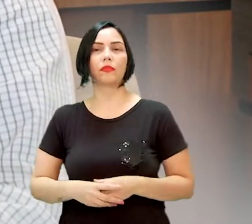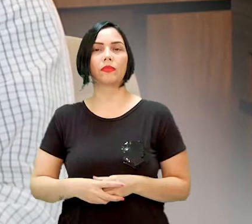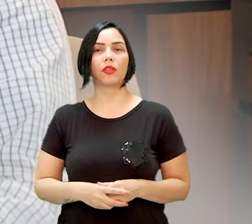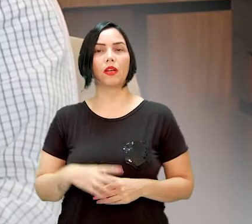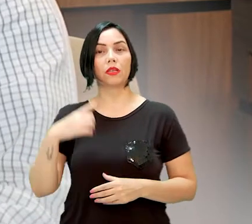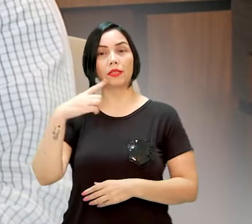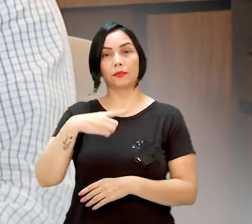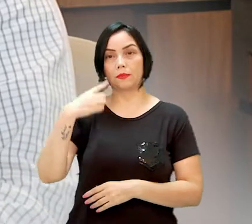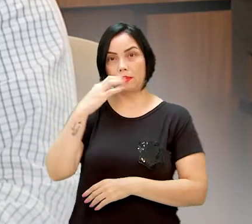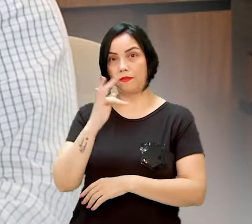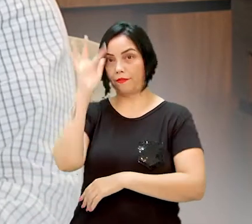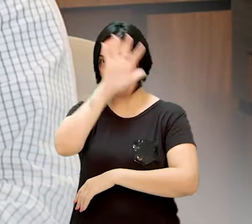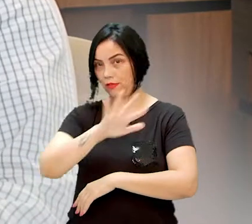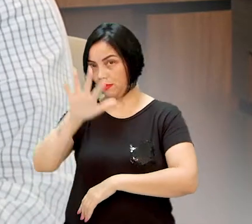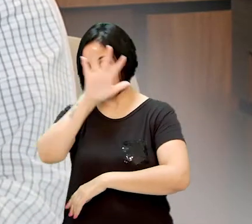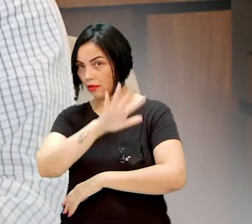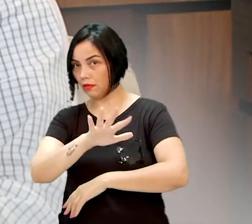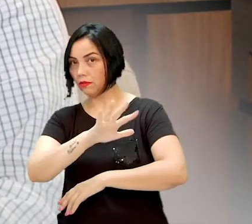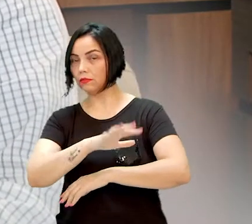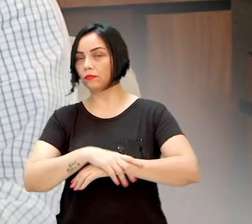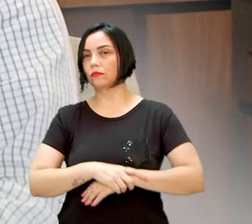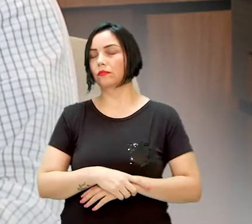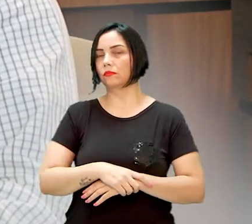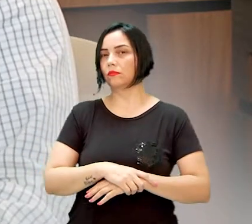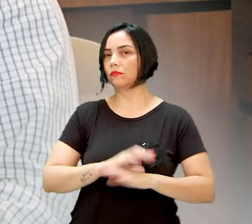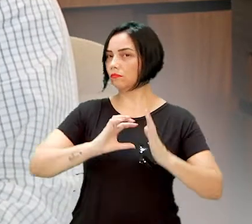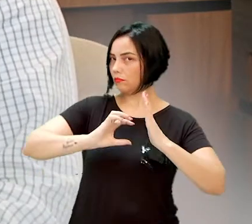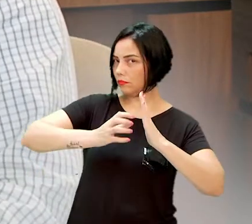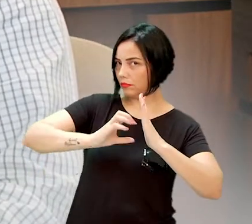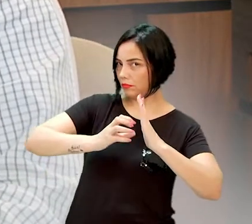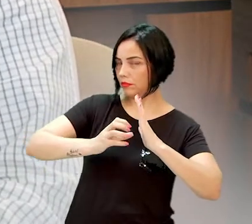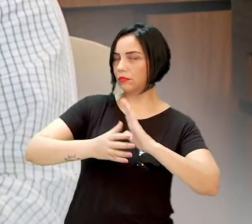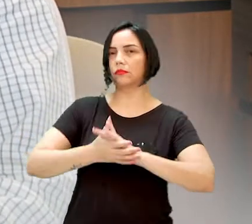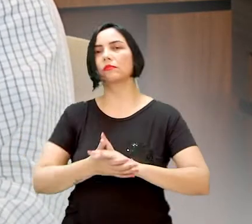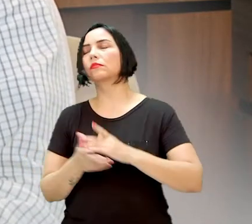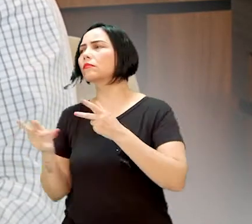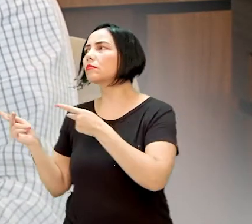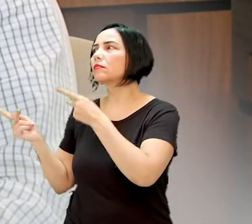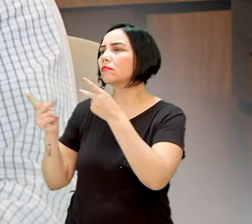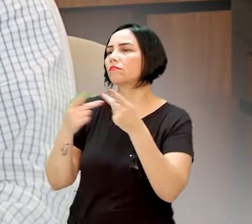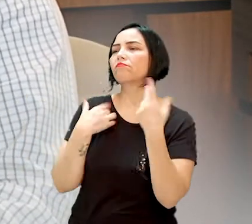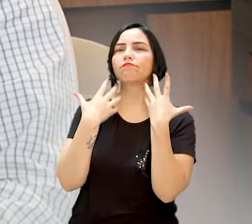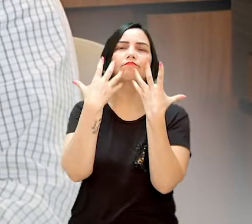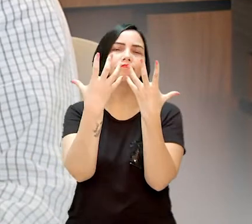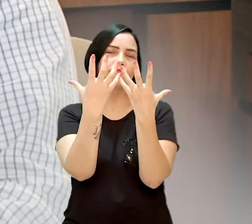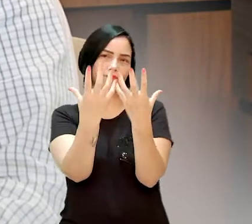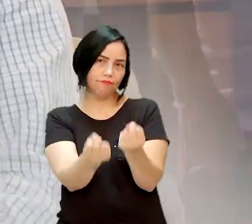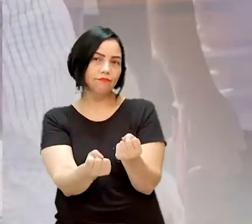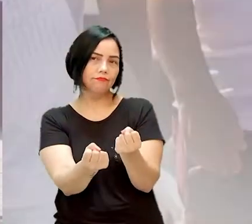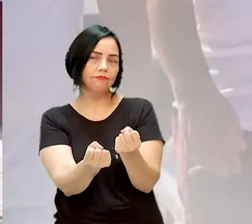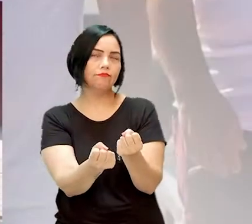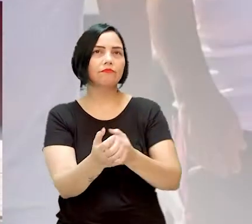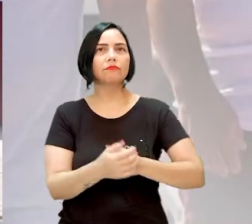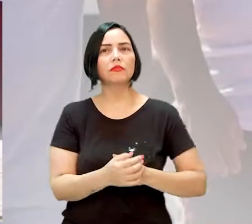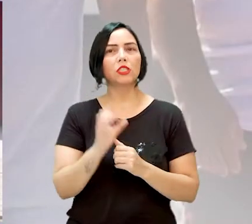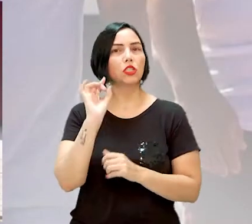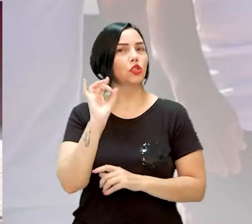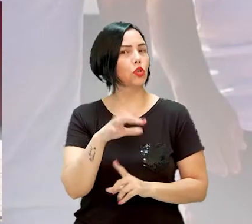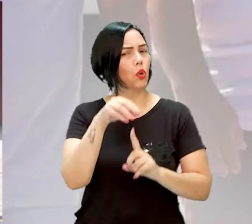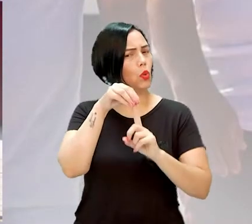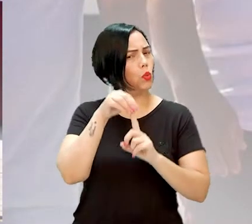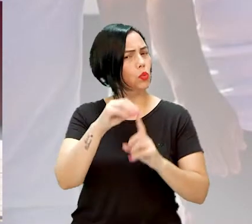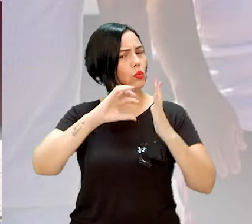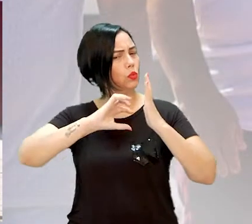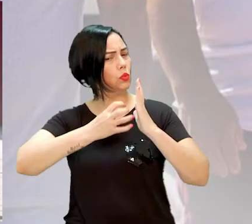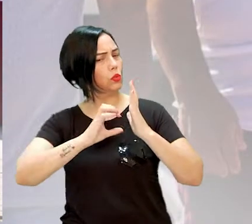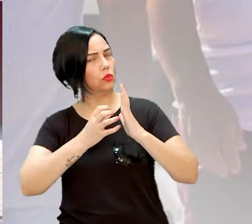federal do partido, né? Presidente nosso estadual, que abracei essa ideia e digo, então, vamos, né? Era o único partido que,